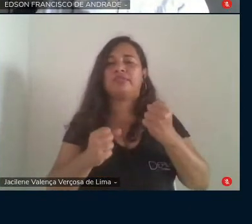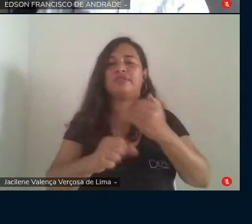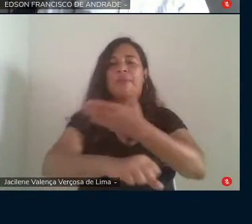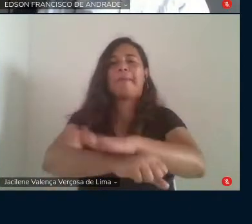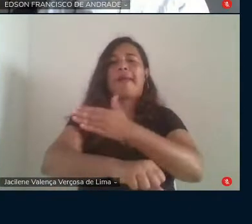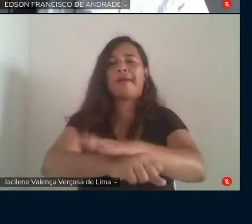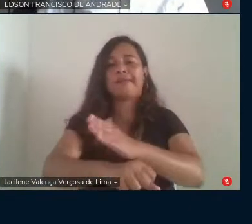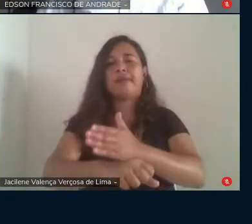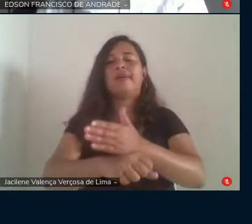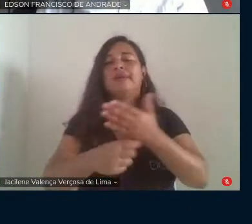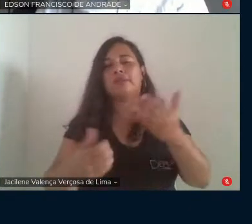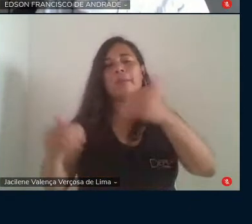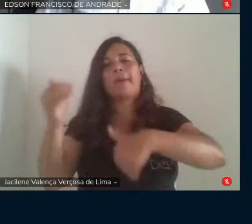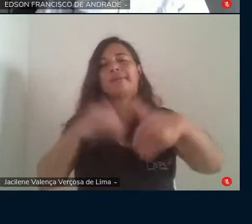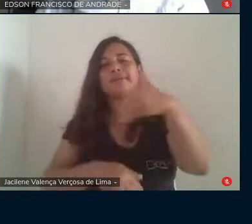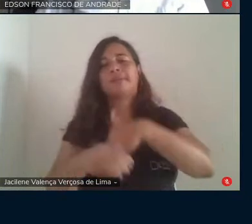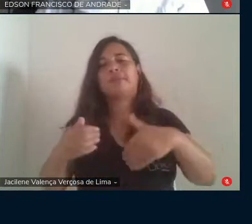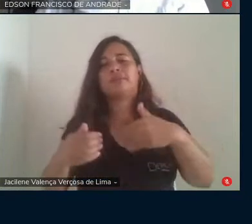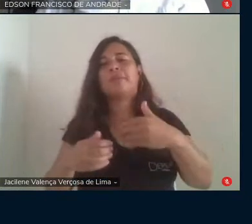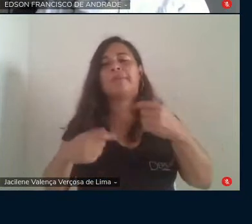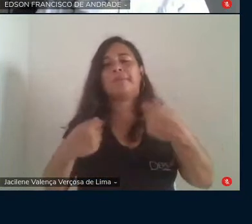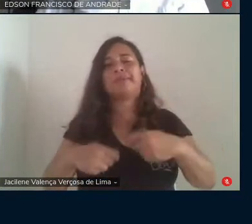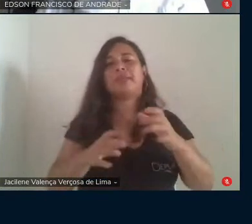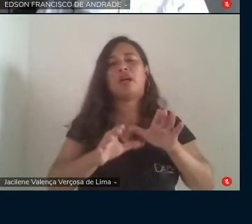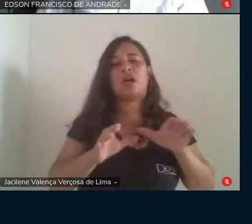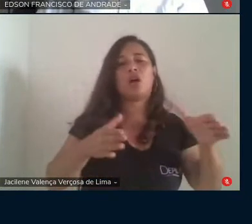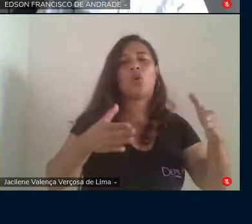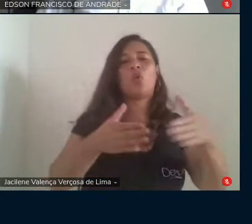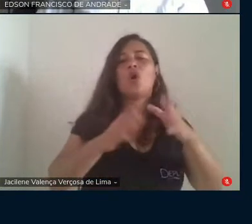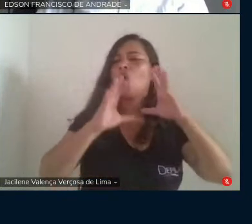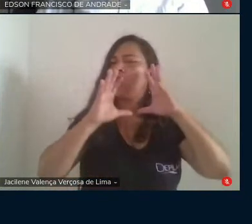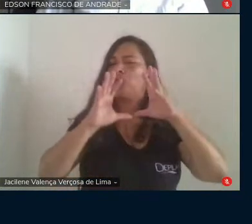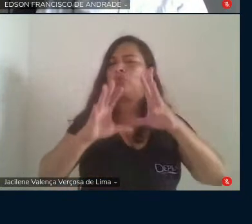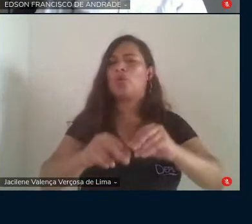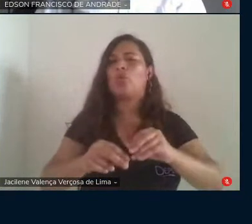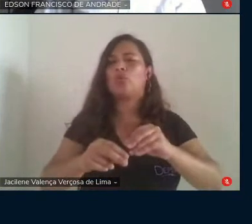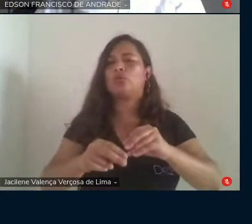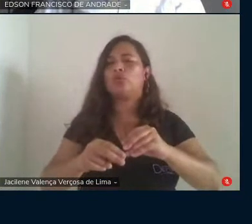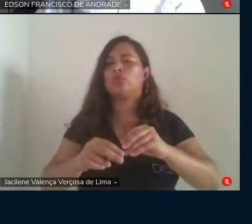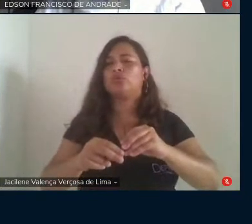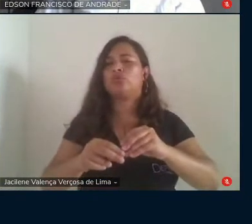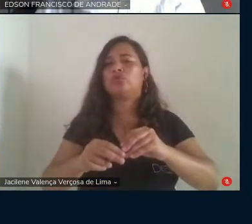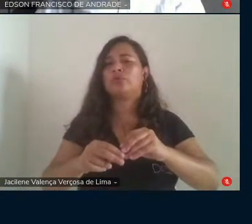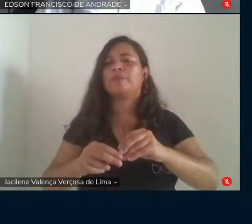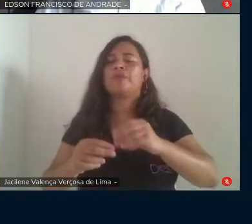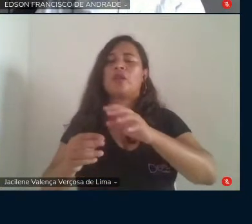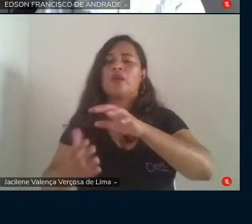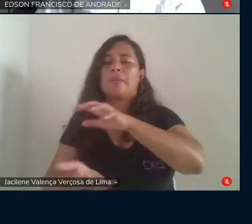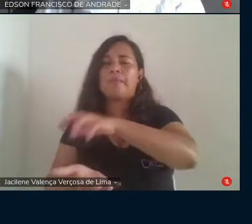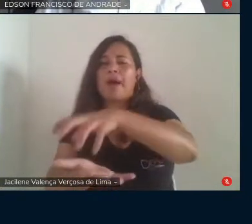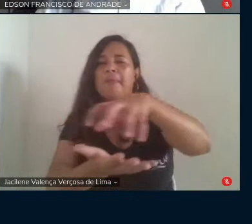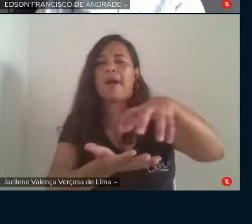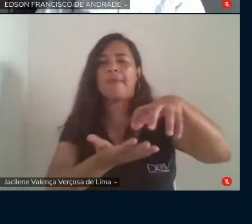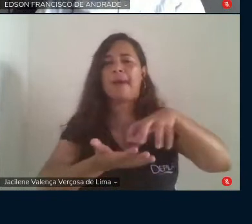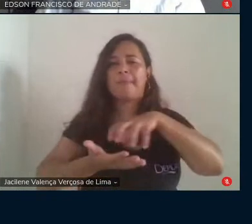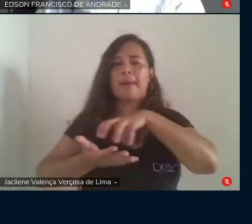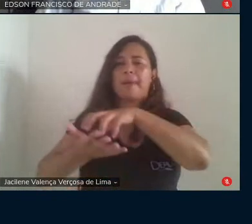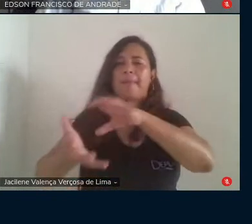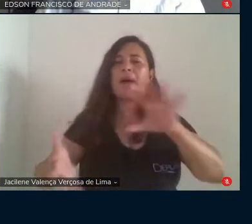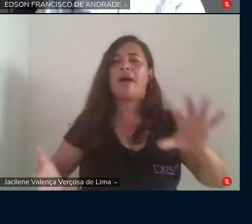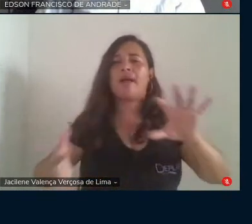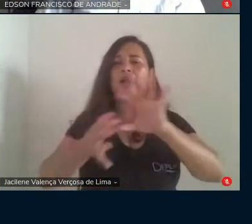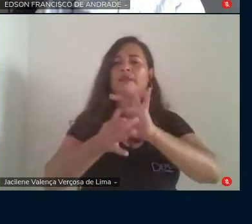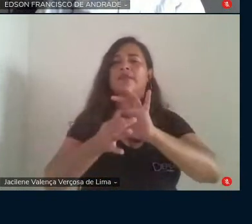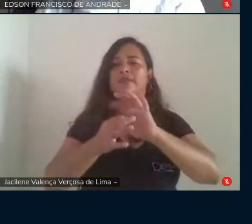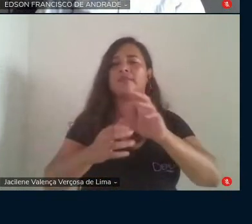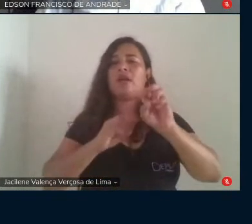essa participação tem que ser coletiva, tem que ser de todas as entidades, segmentos e setores ligados à educação.